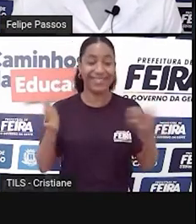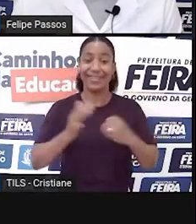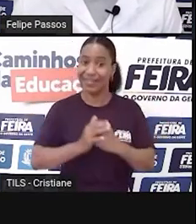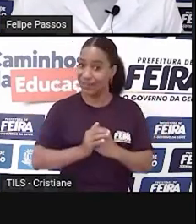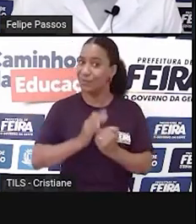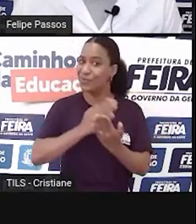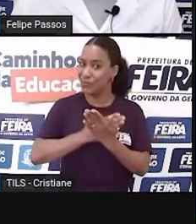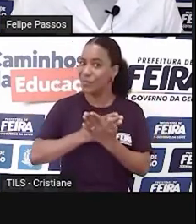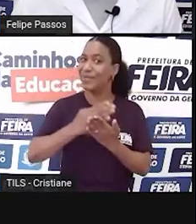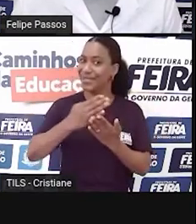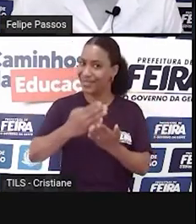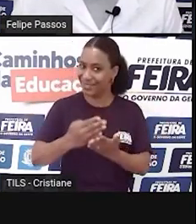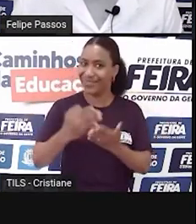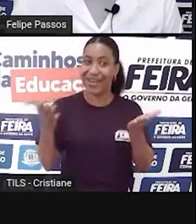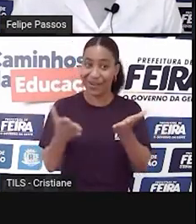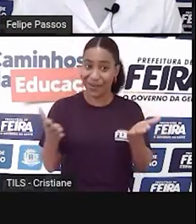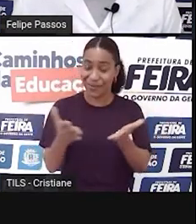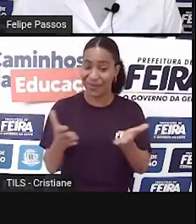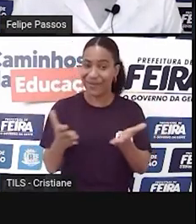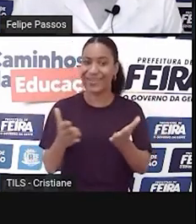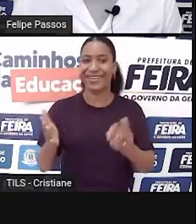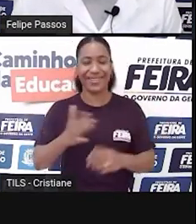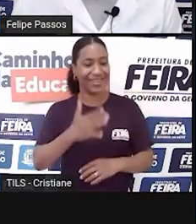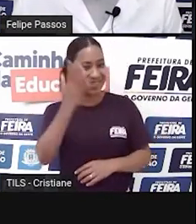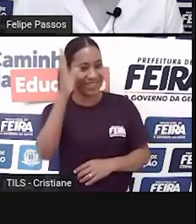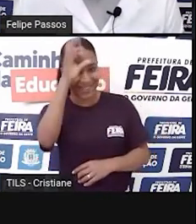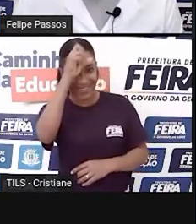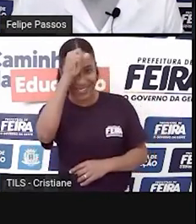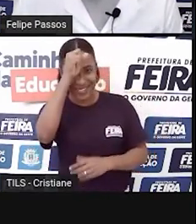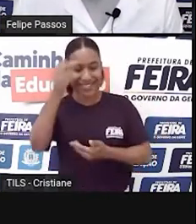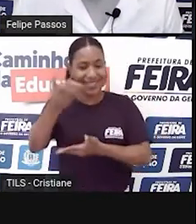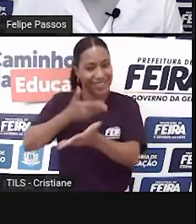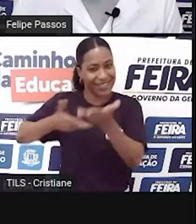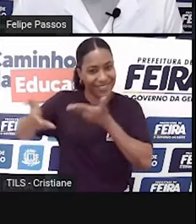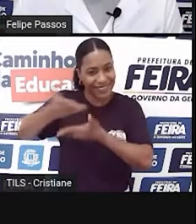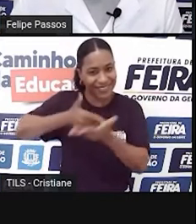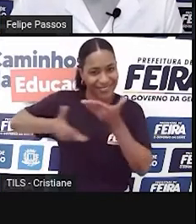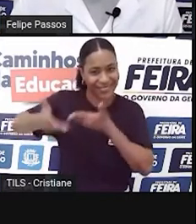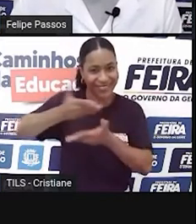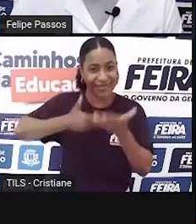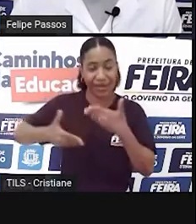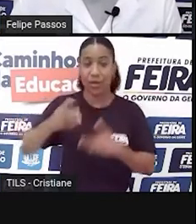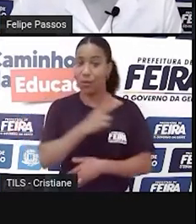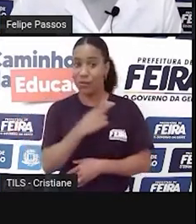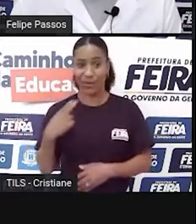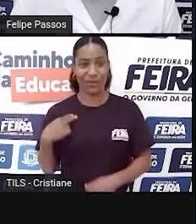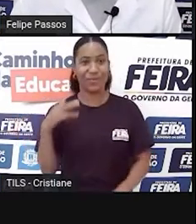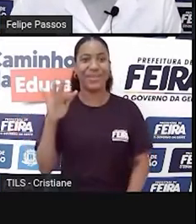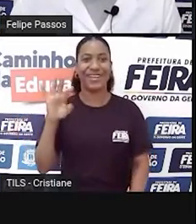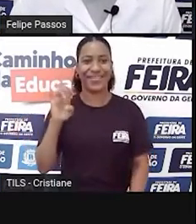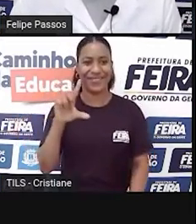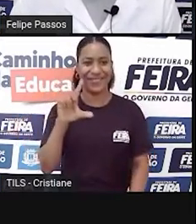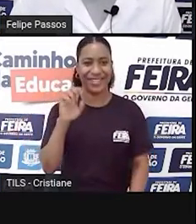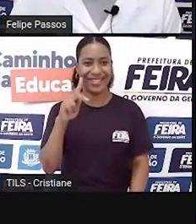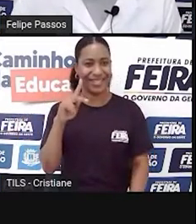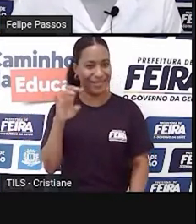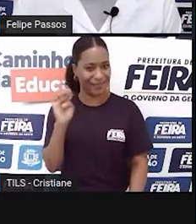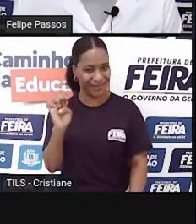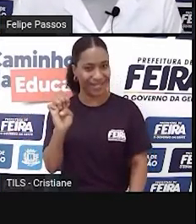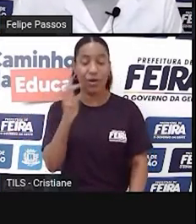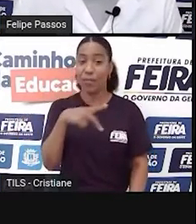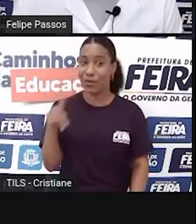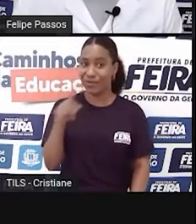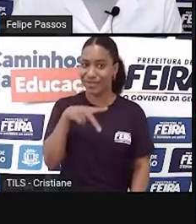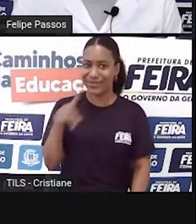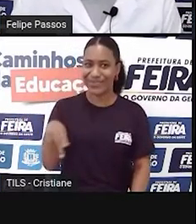mais um momento Saberes e Viveres. Meu nome é Felipe Passos, sou professor da Rede Municipal e eu vou fazer